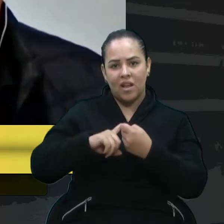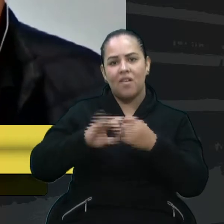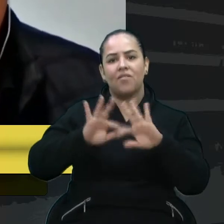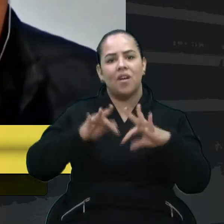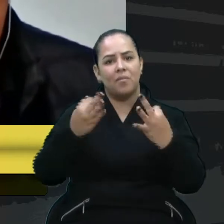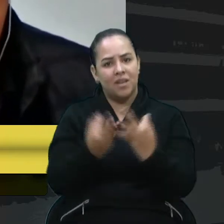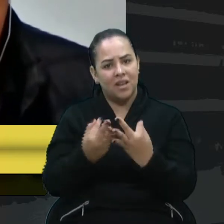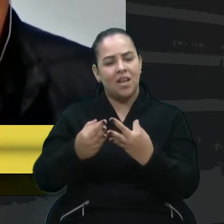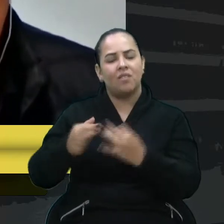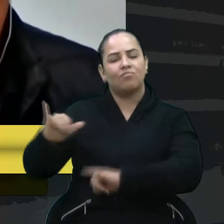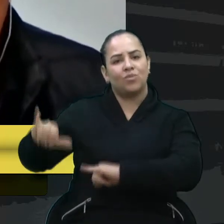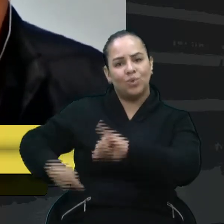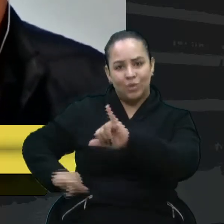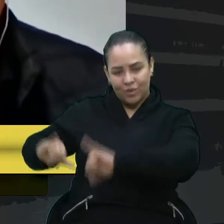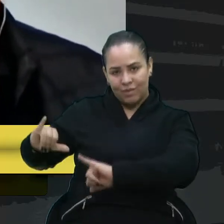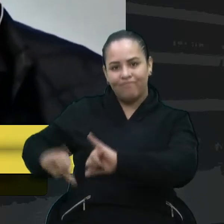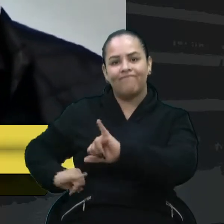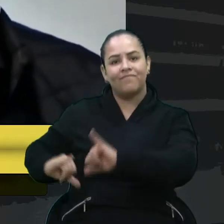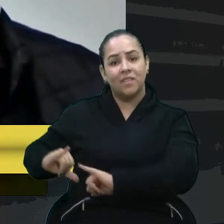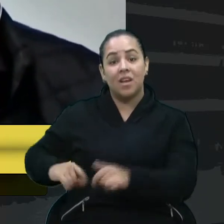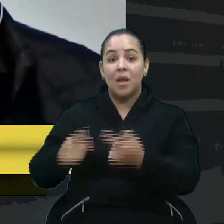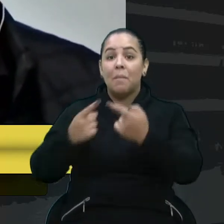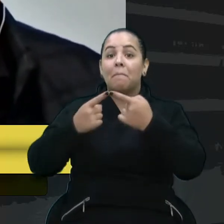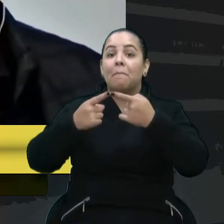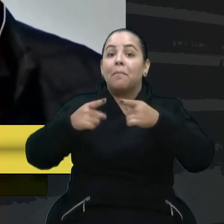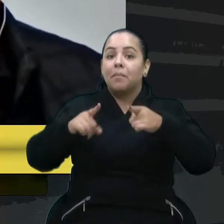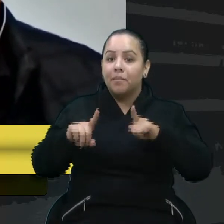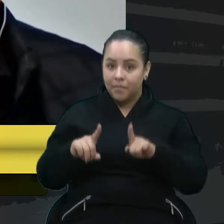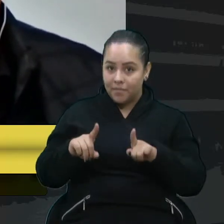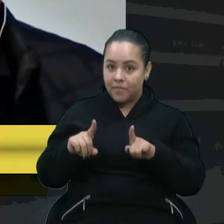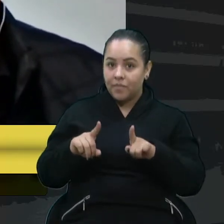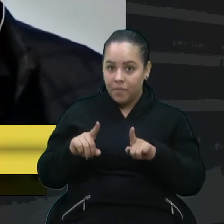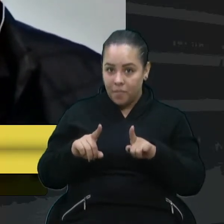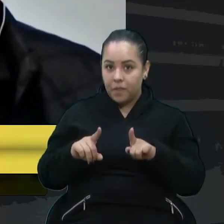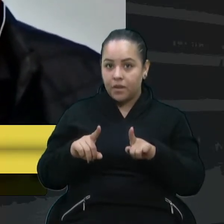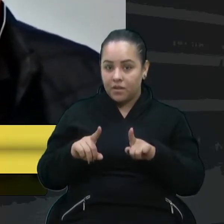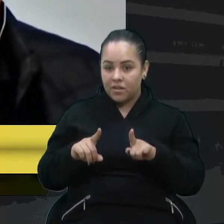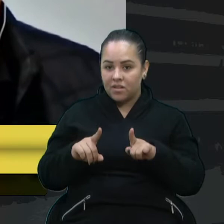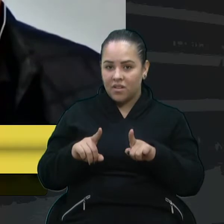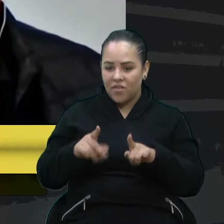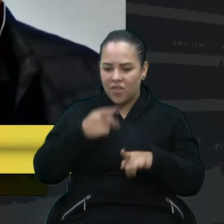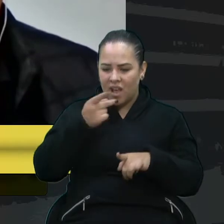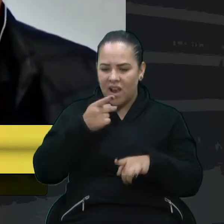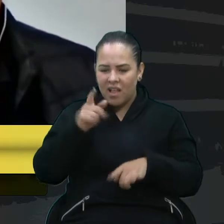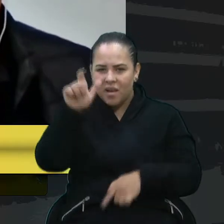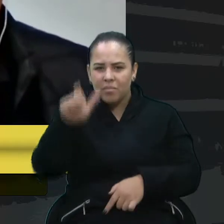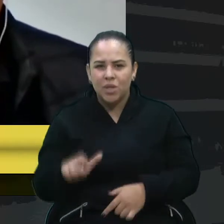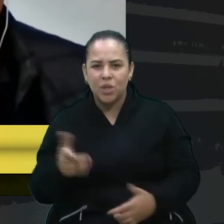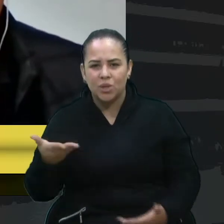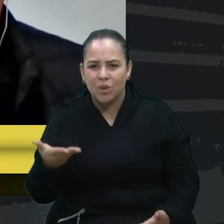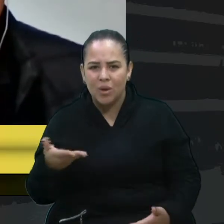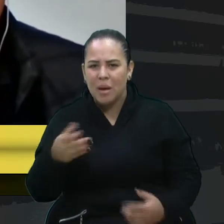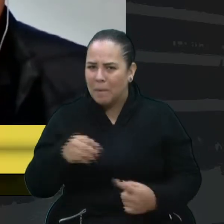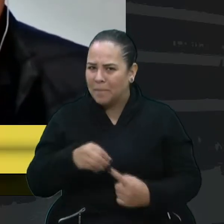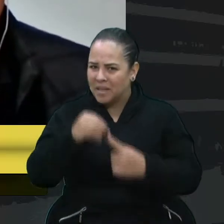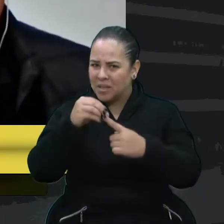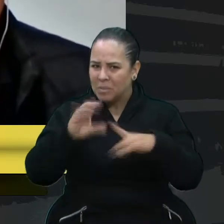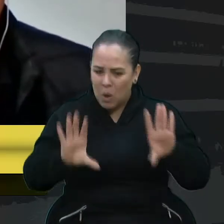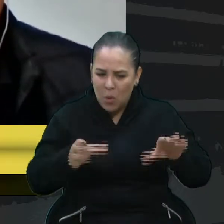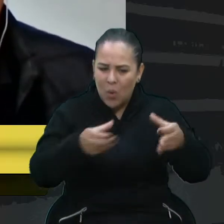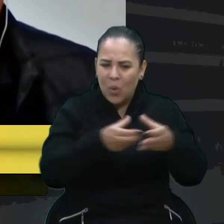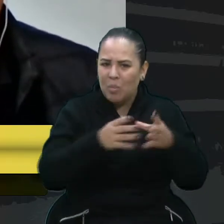demais, mas julgar as pessoas, e principalmente uma corporação,